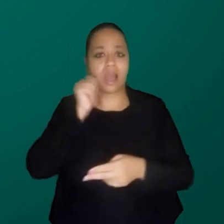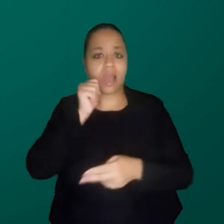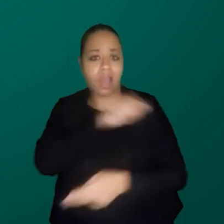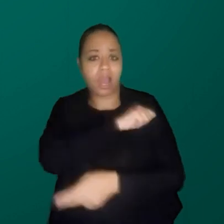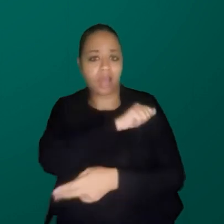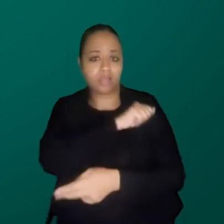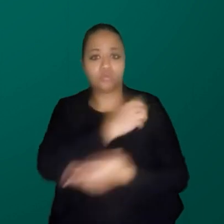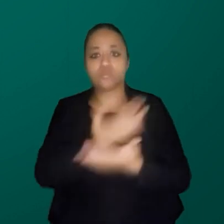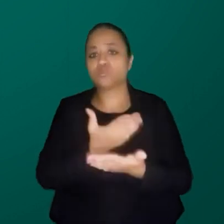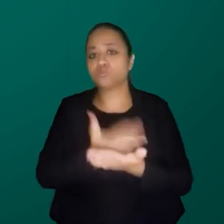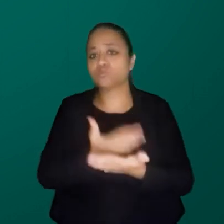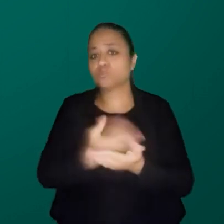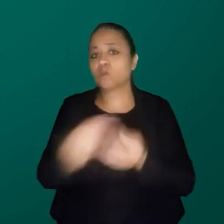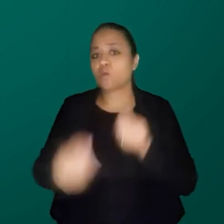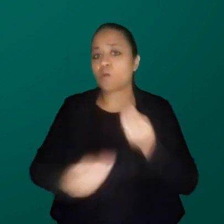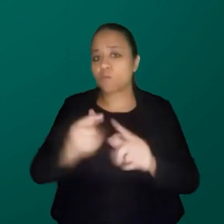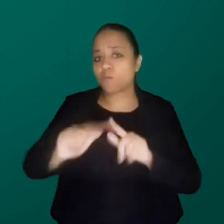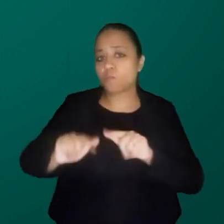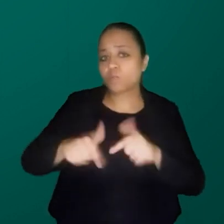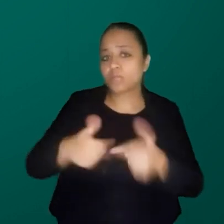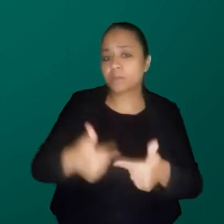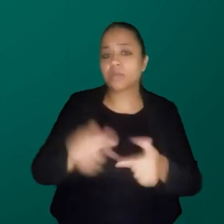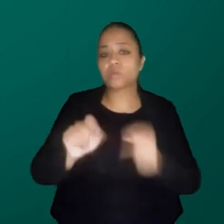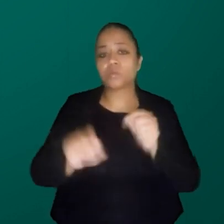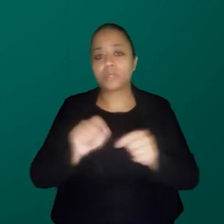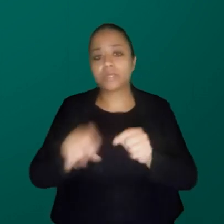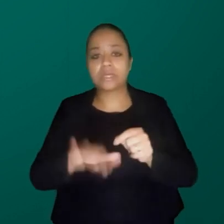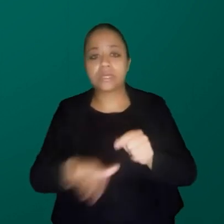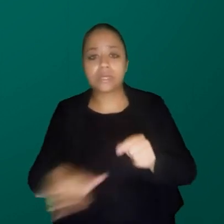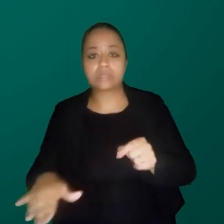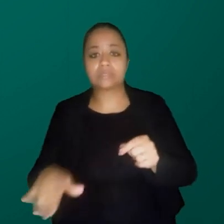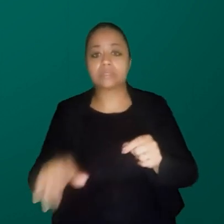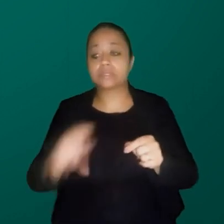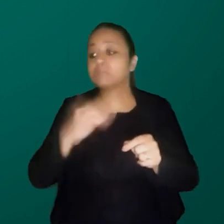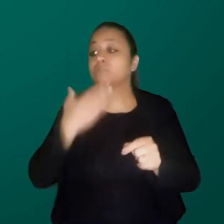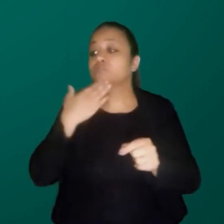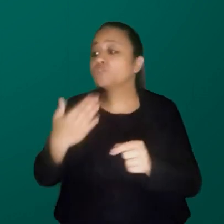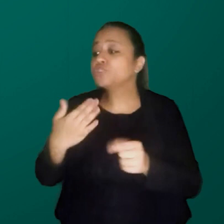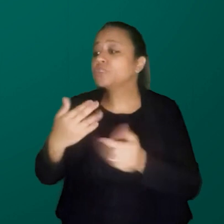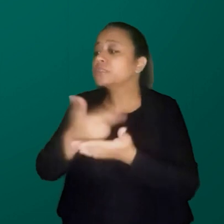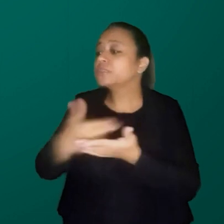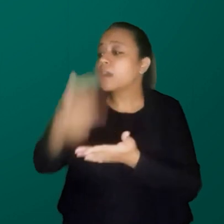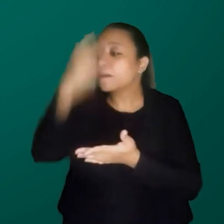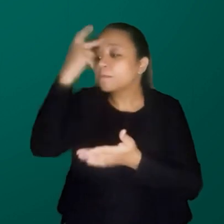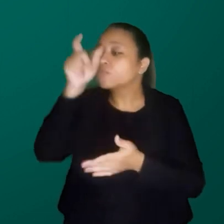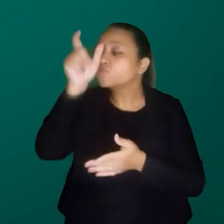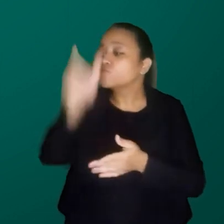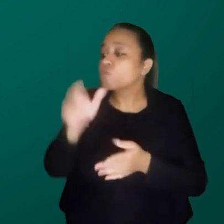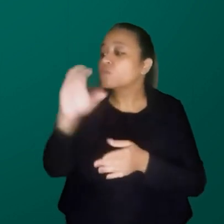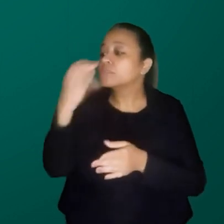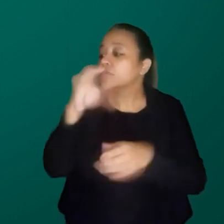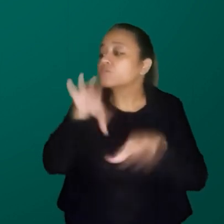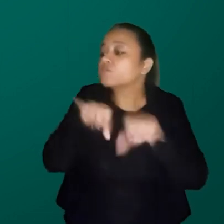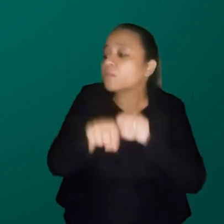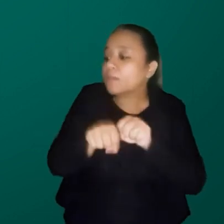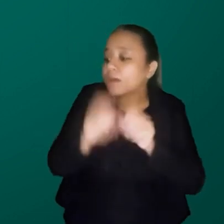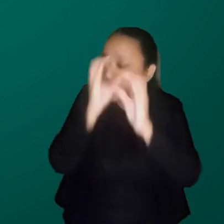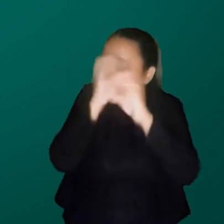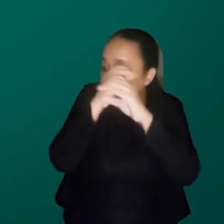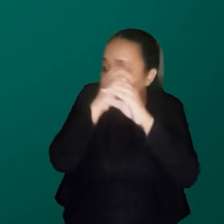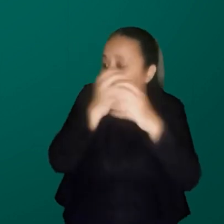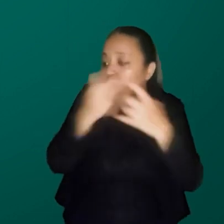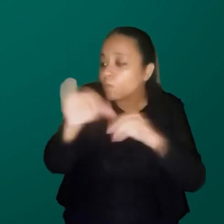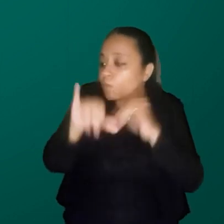estuda exatamente a reação das crianças quando pede desenhe um cientista. O vocês notam dos cientistas? É tudo muito